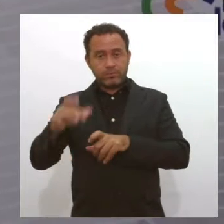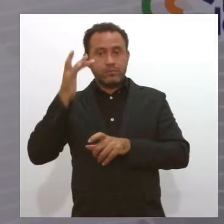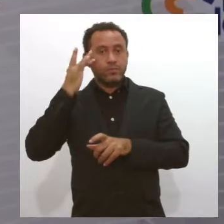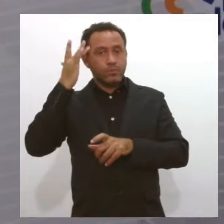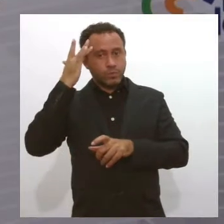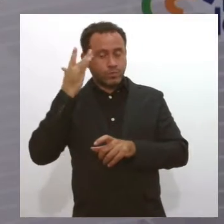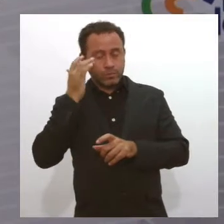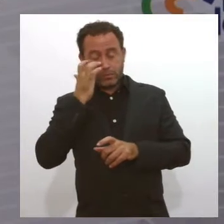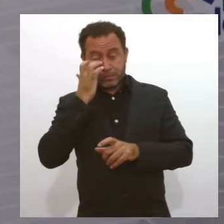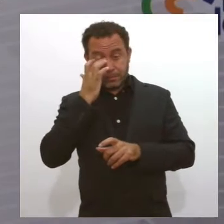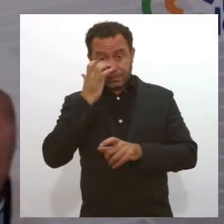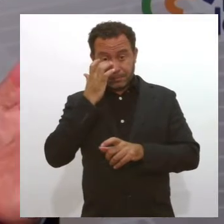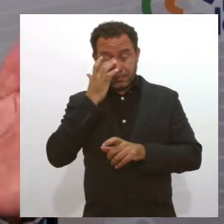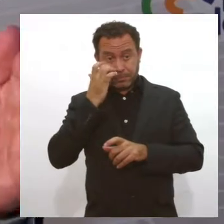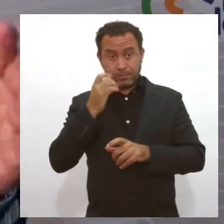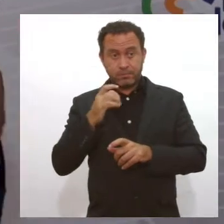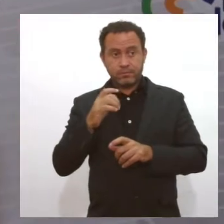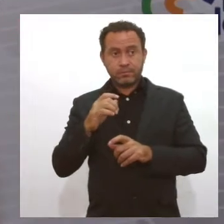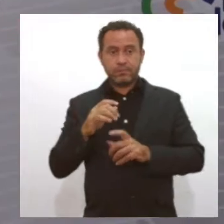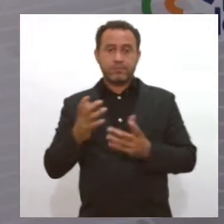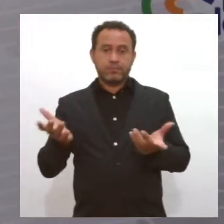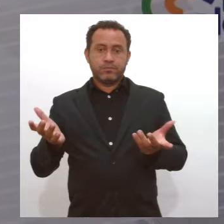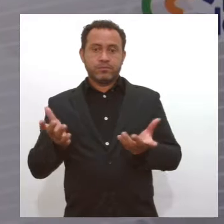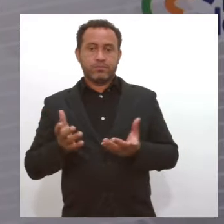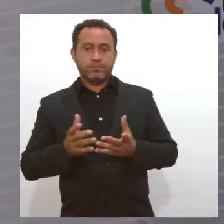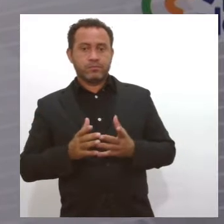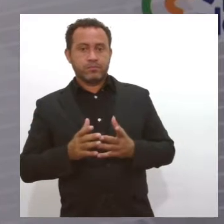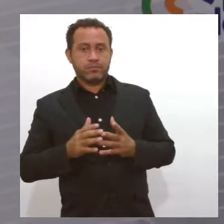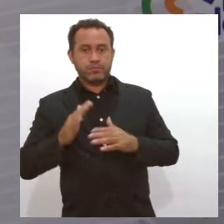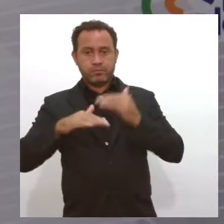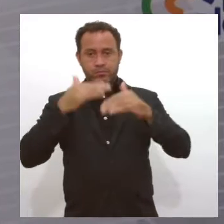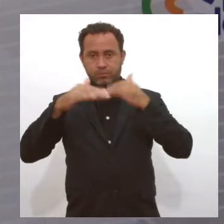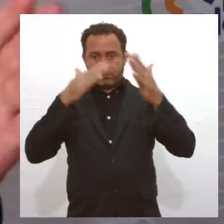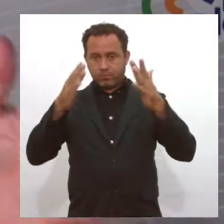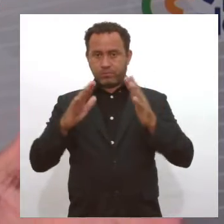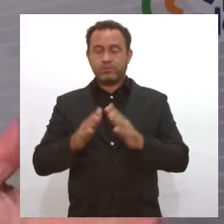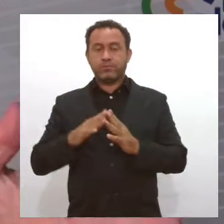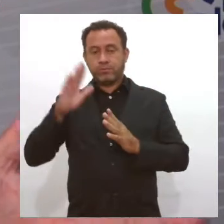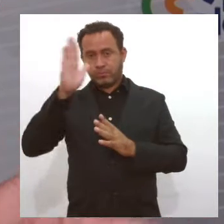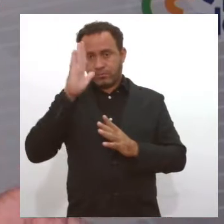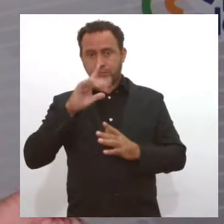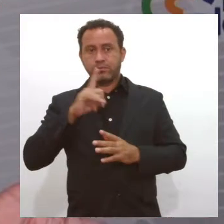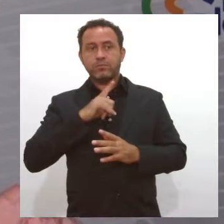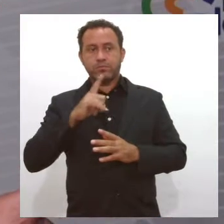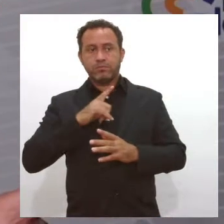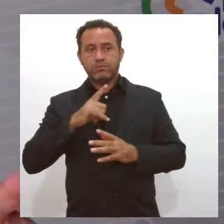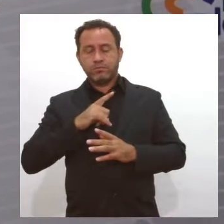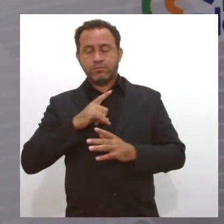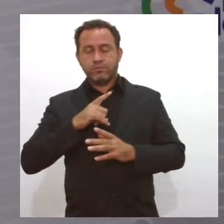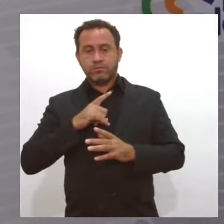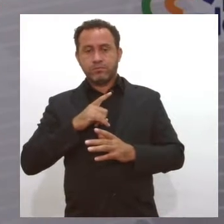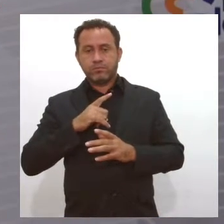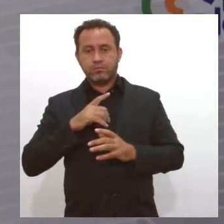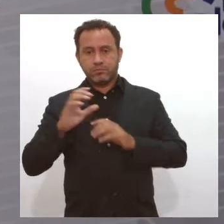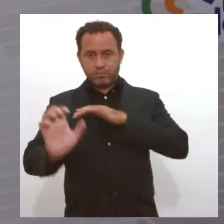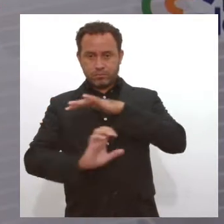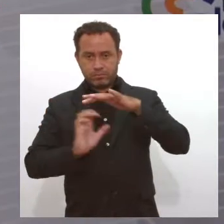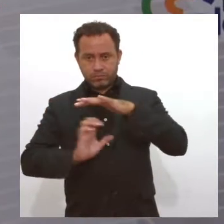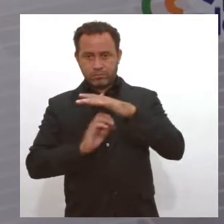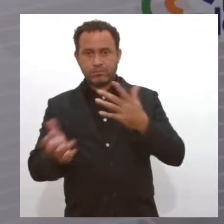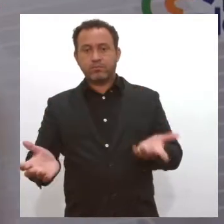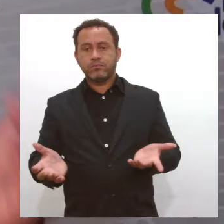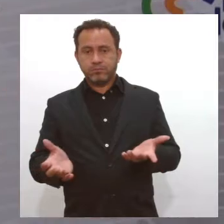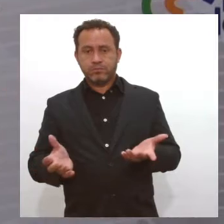grande timoneiro do processo de desenvolvimento do Brasil passa pelo agronegócio. Então nós